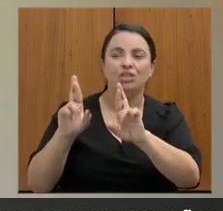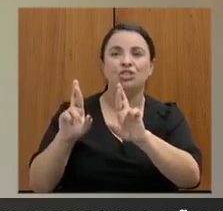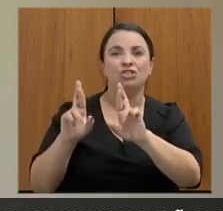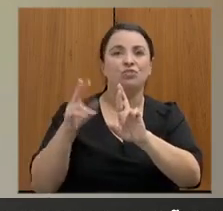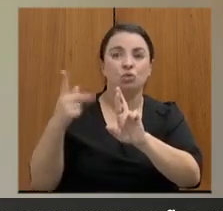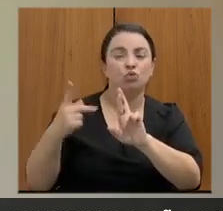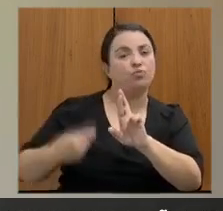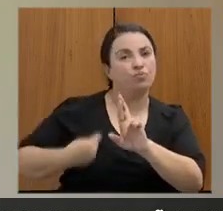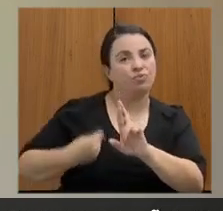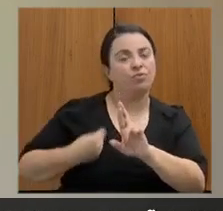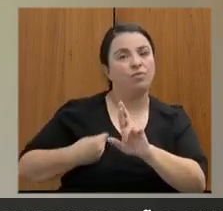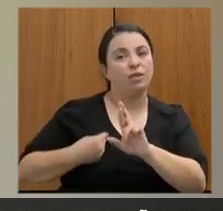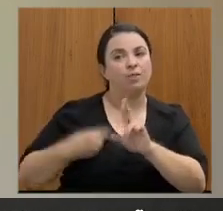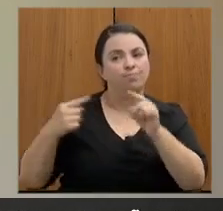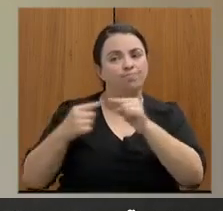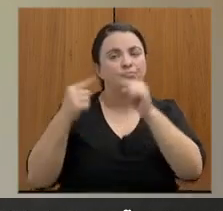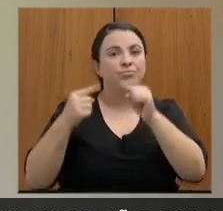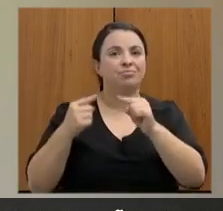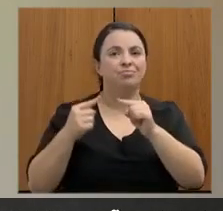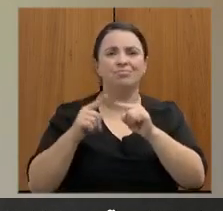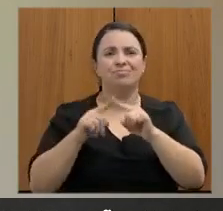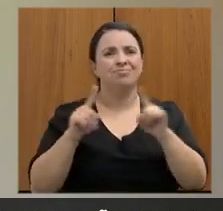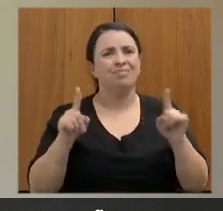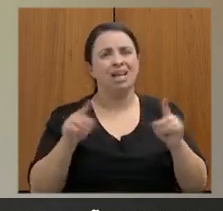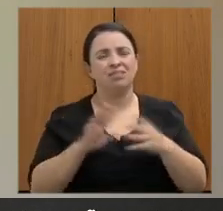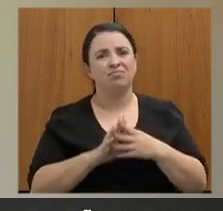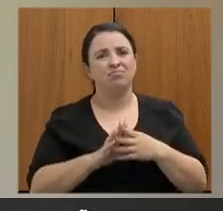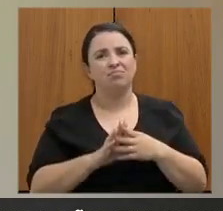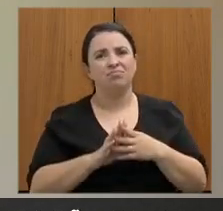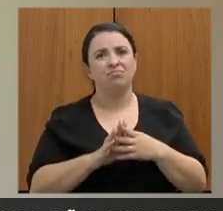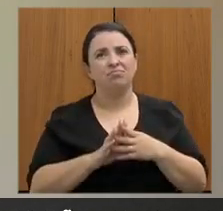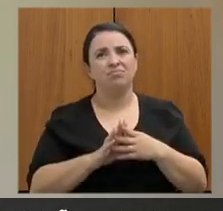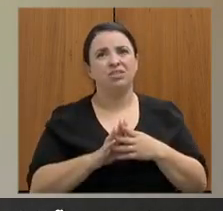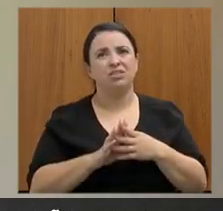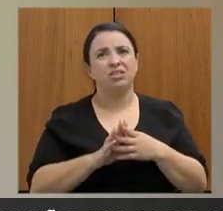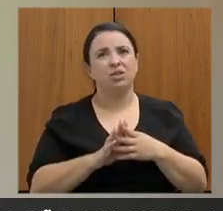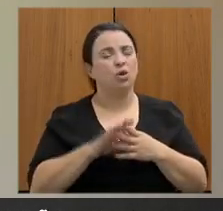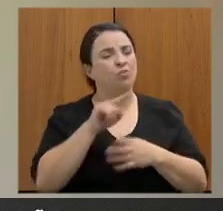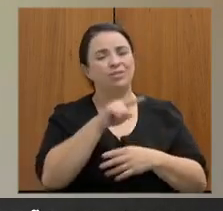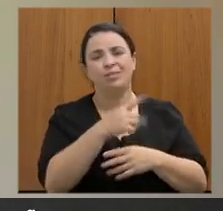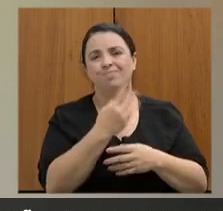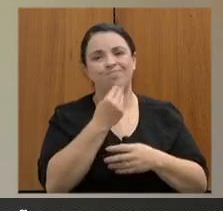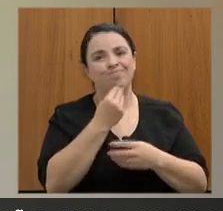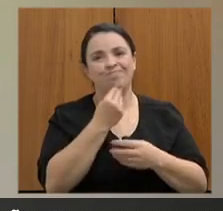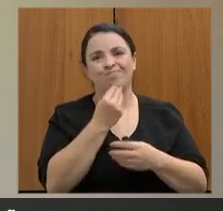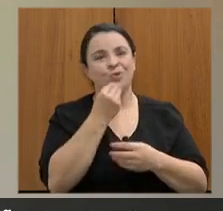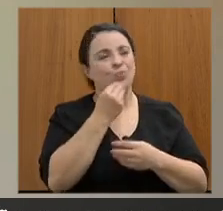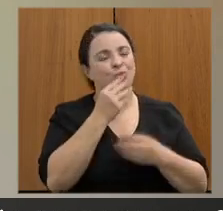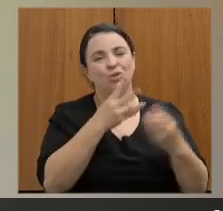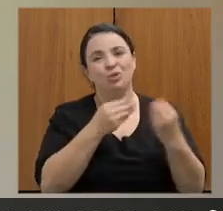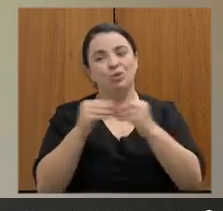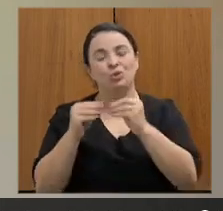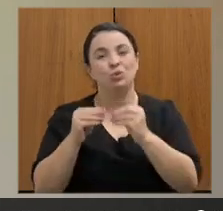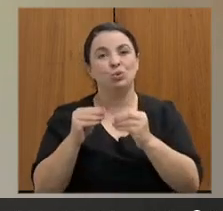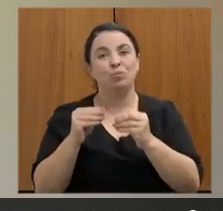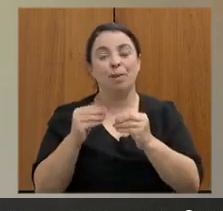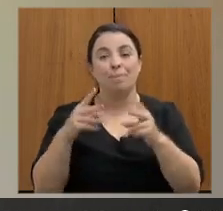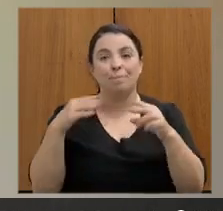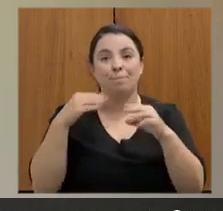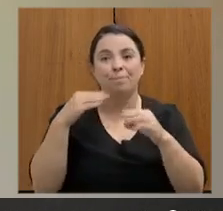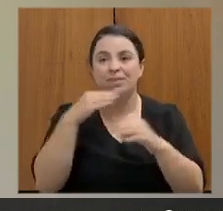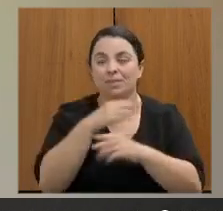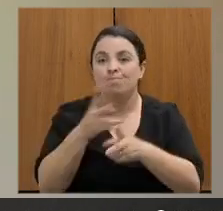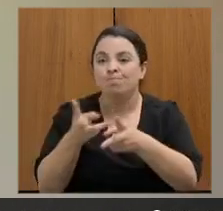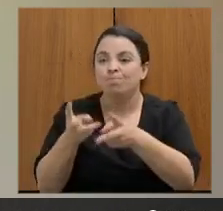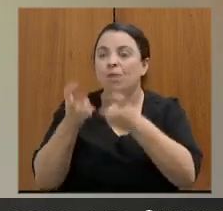de vida deles não tive a oportunidade de levá-las em locais que a senhora poderia perceber com o seu olhar com a sua